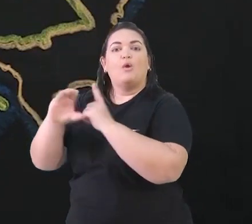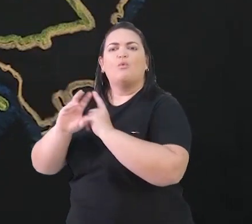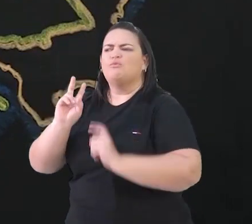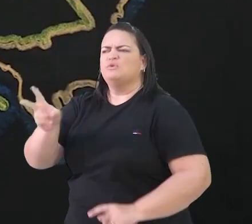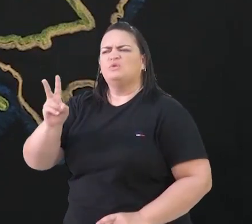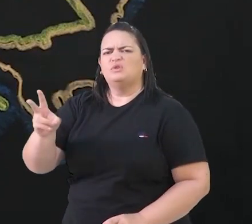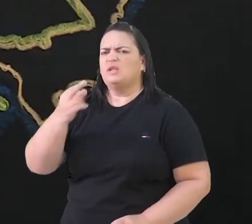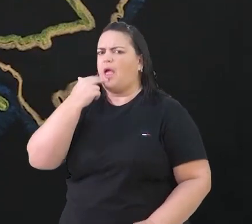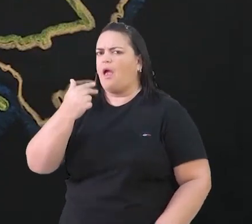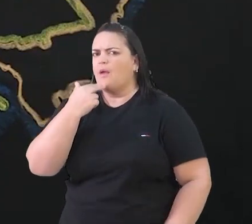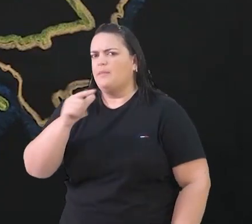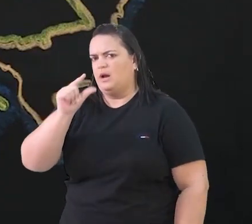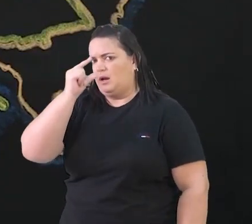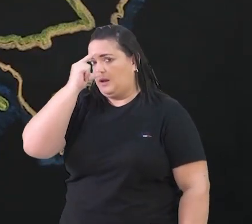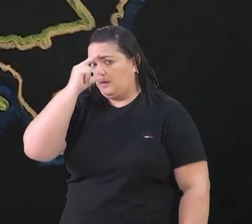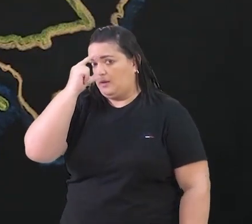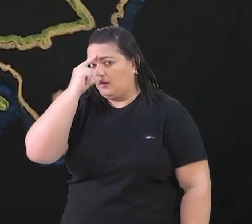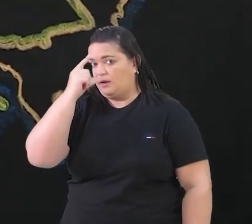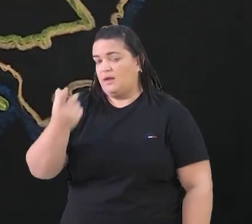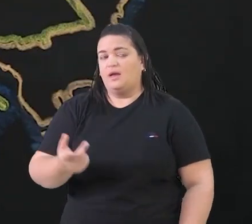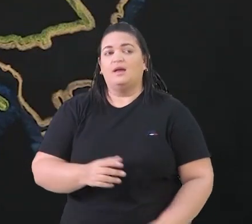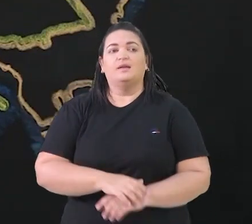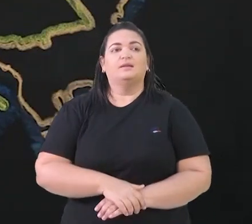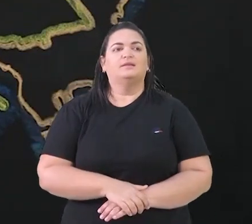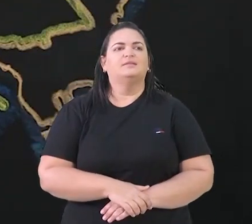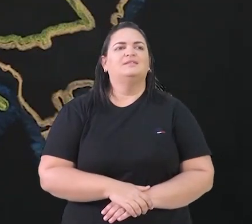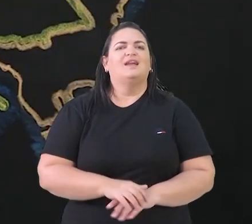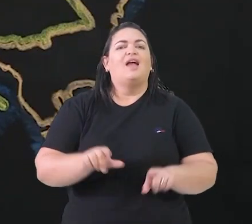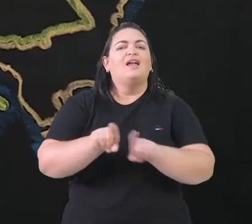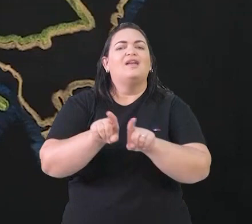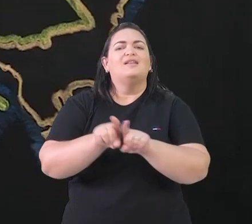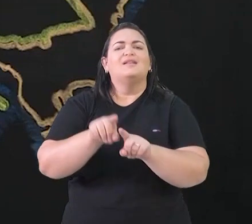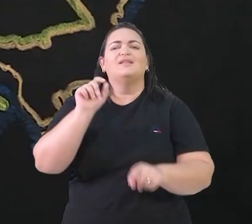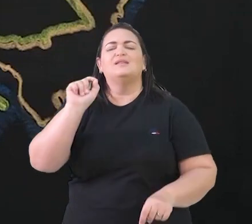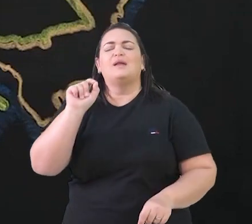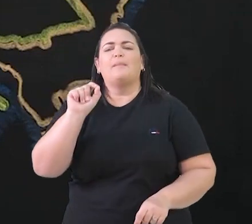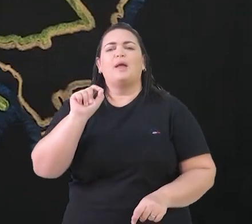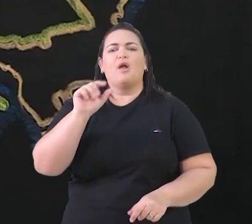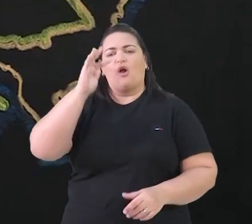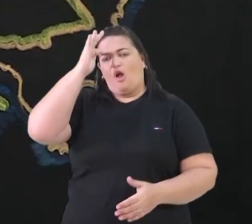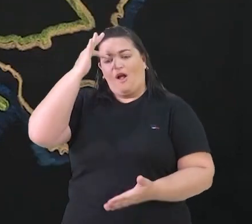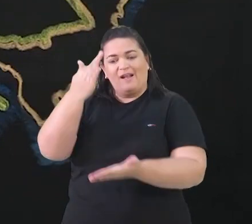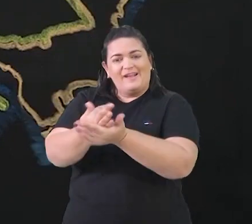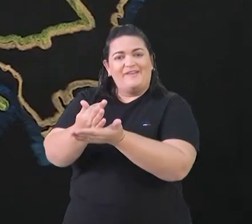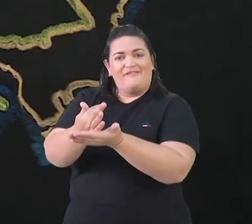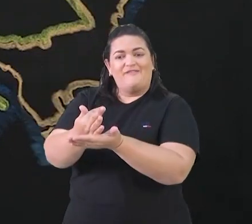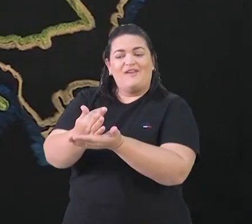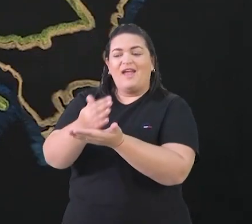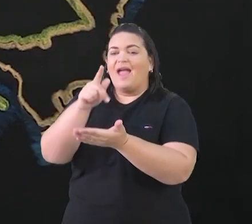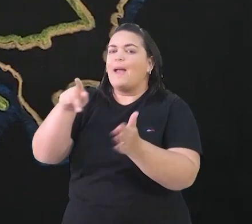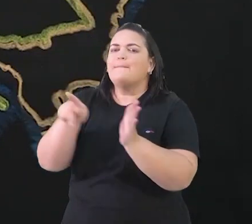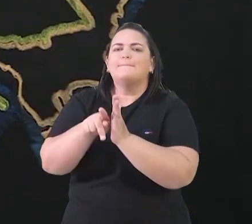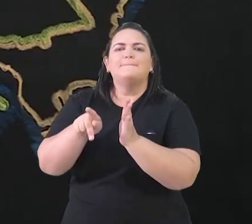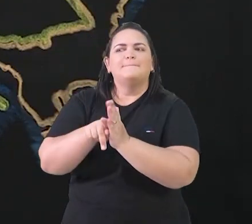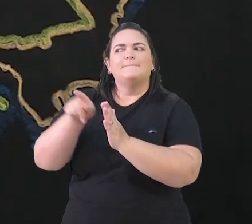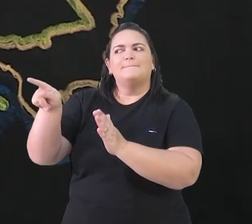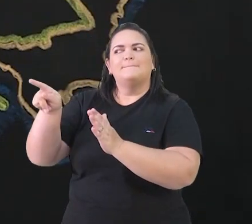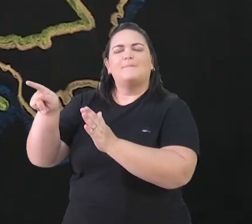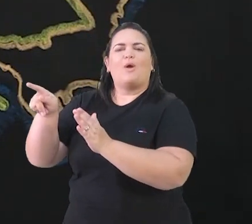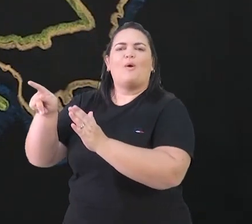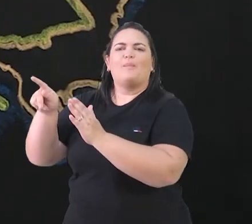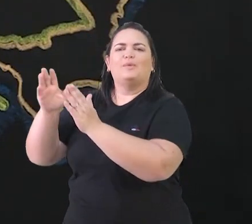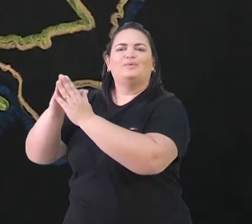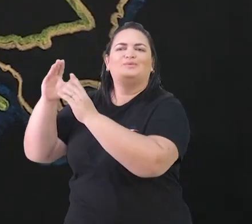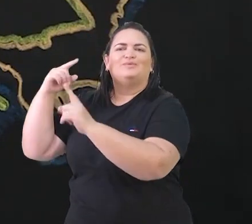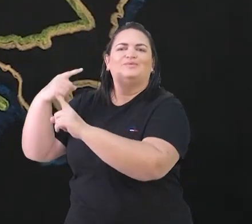latim. A Igreja reafirmou que a interpretação principal da fé deveria ser da própria Igreja, e não livre, como